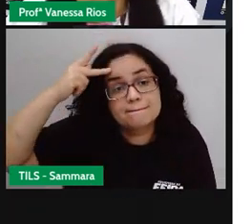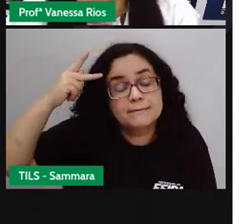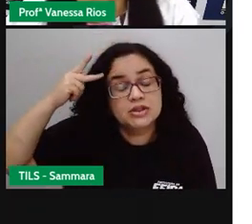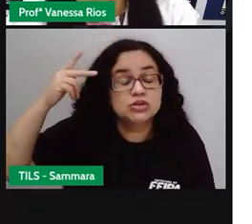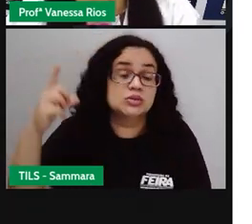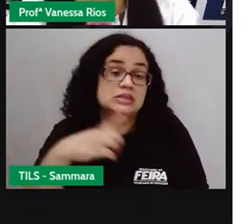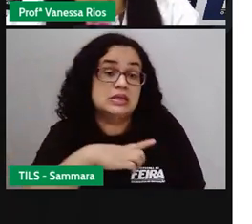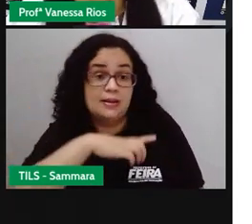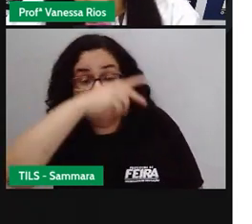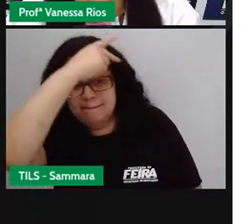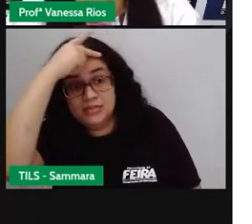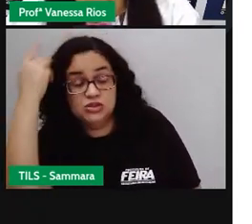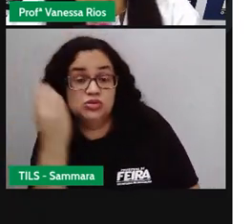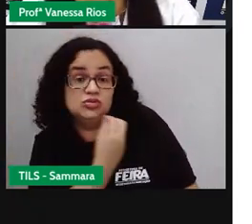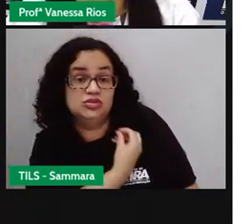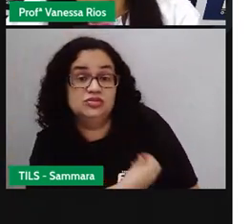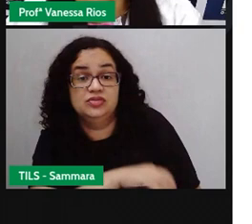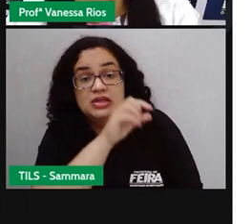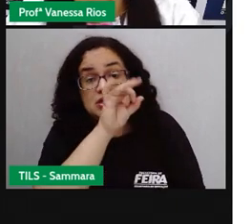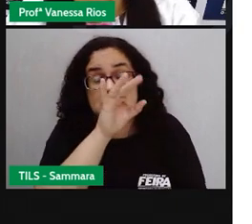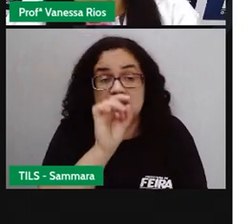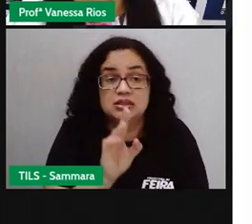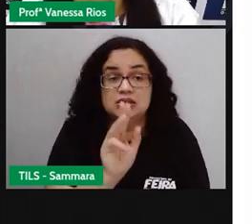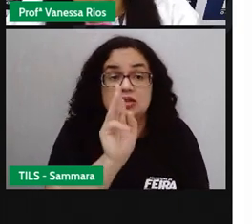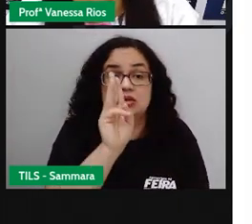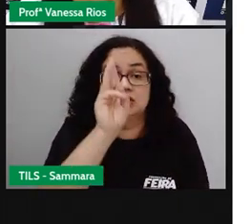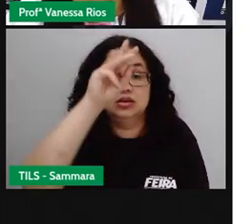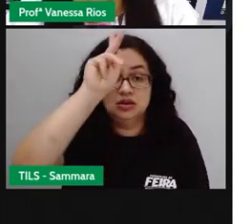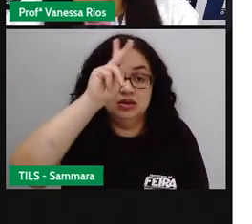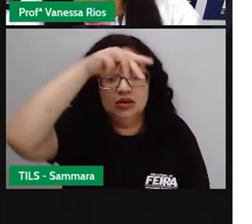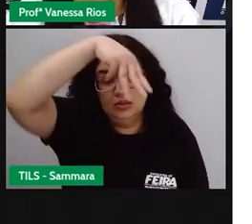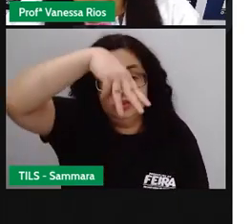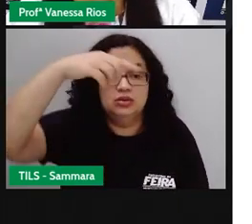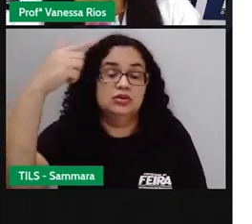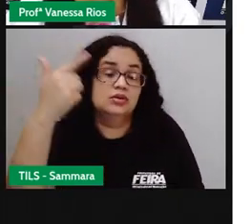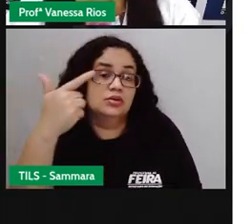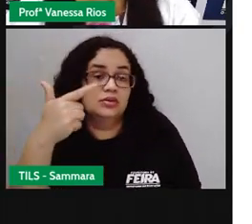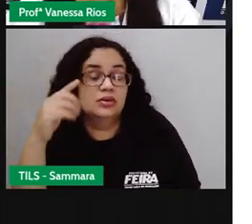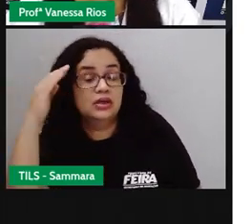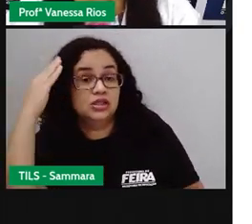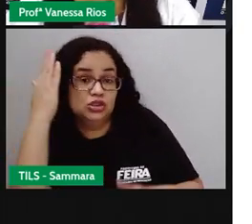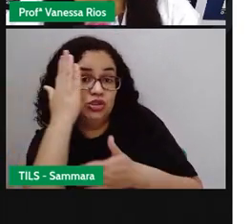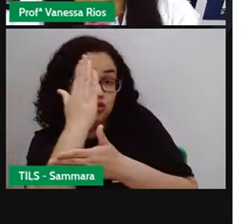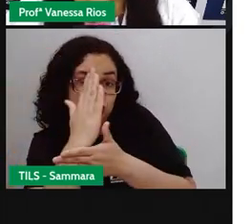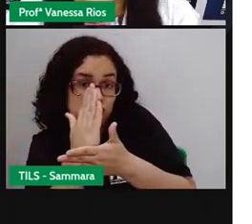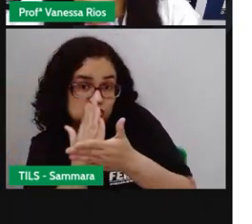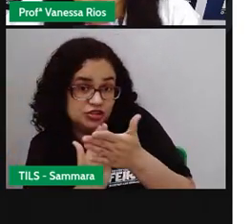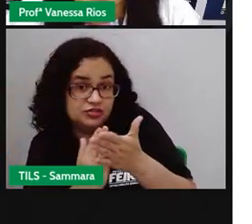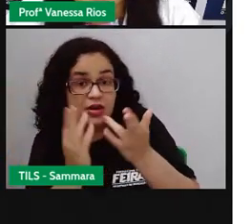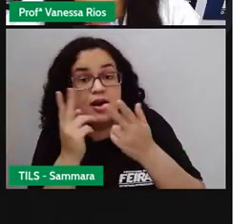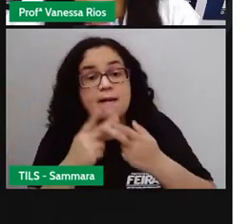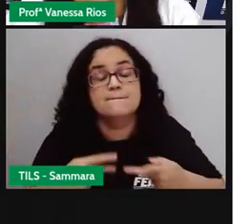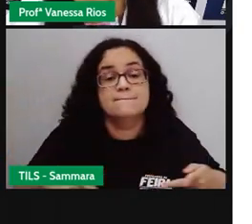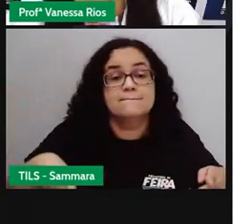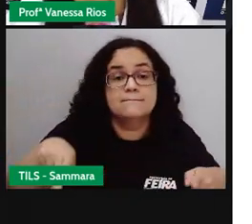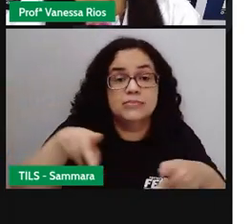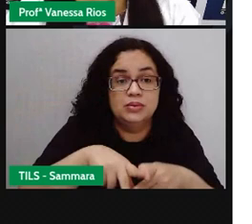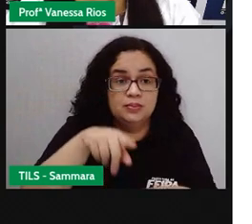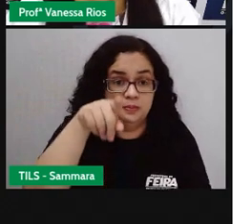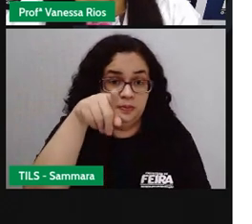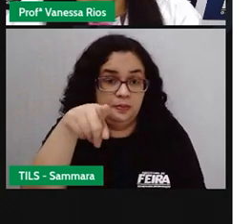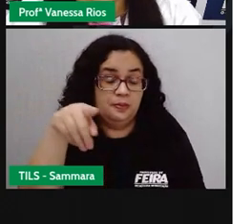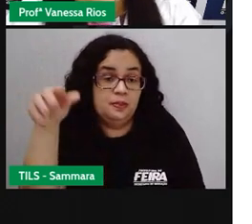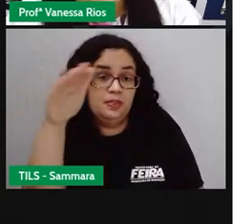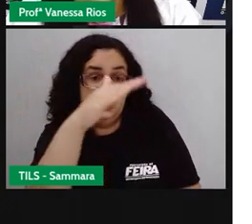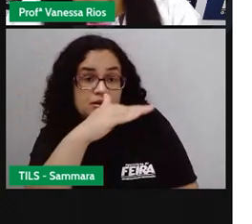habitantes por cada quilômetro quadrado. Então se a gente dividir aí a população estimada pela